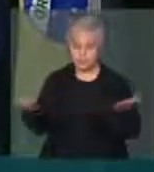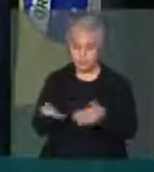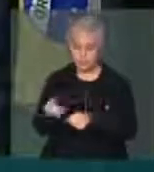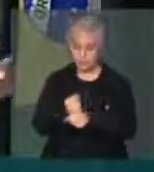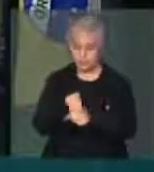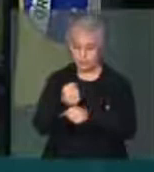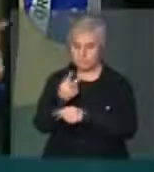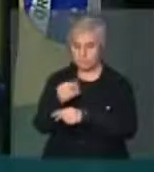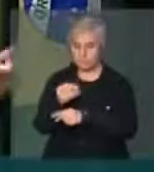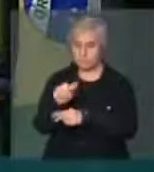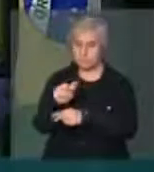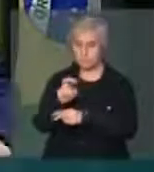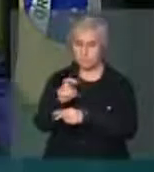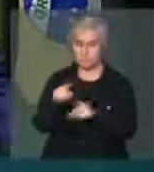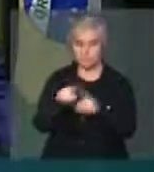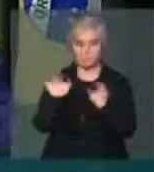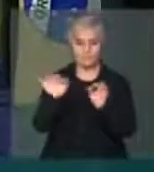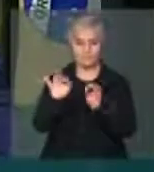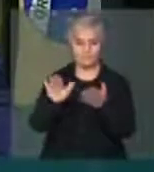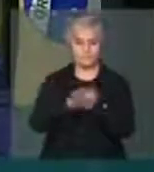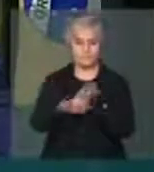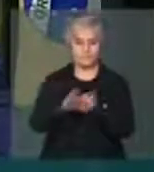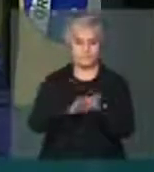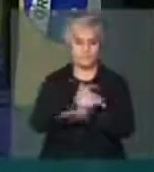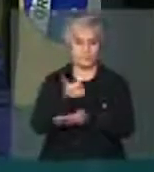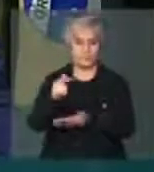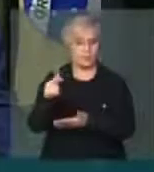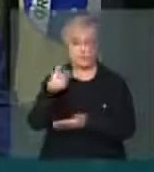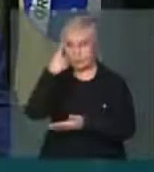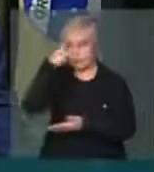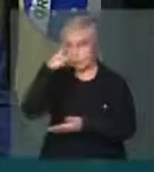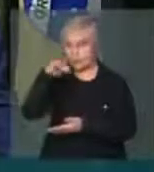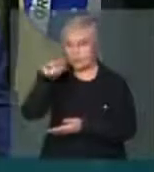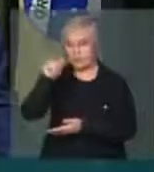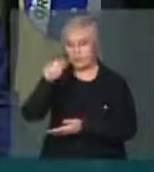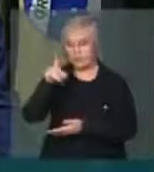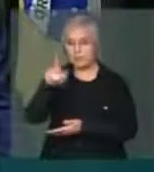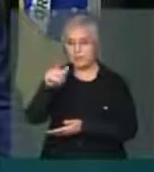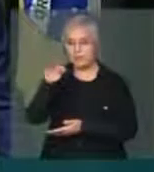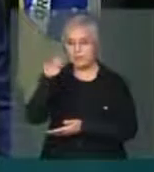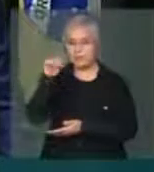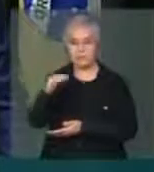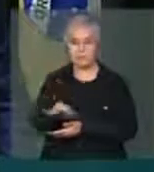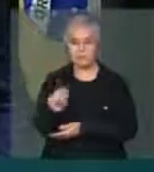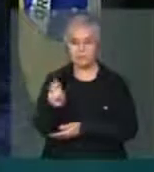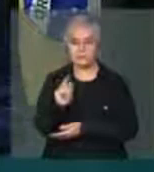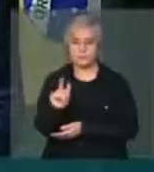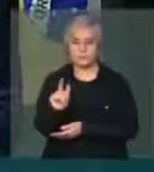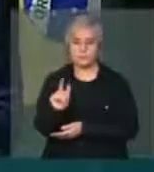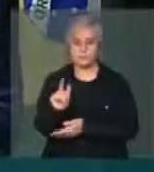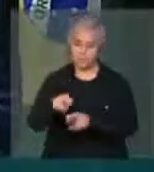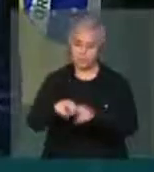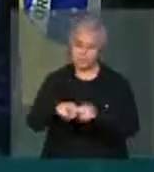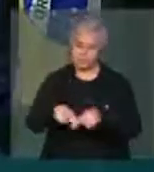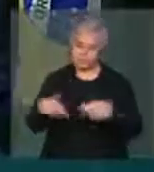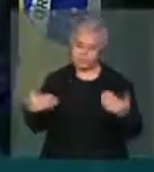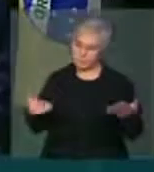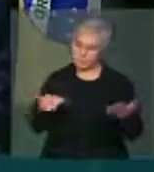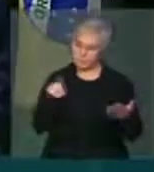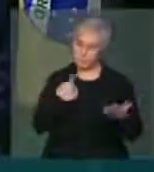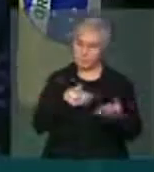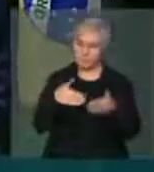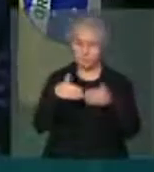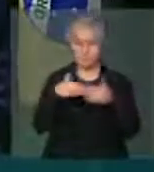ano e não tiveram a data, de fato, ainda agendada. Portanto, nós pedimos,